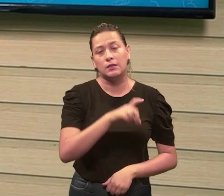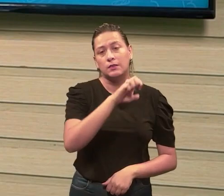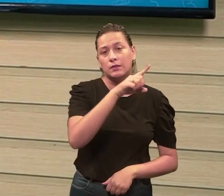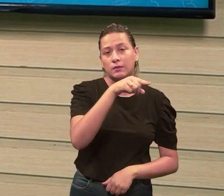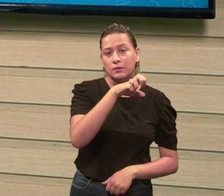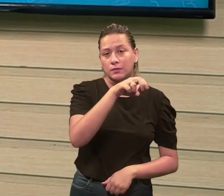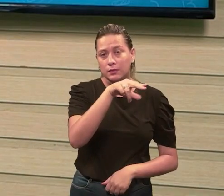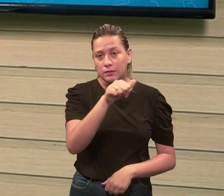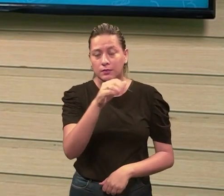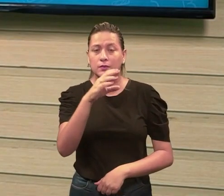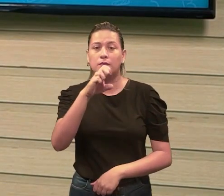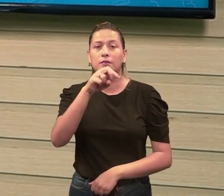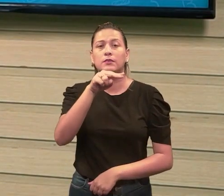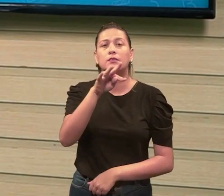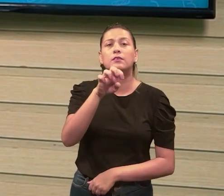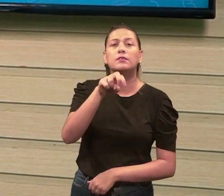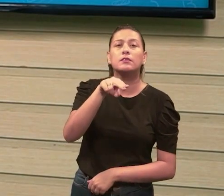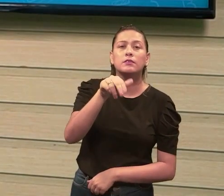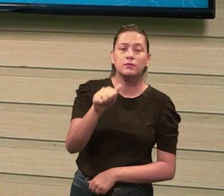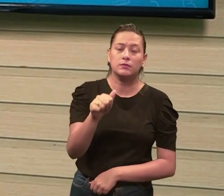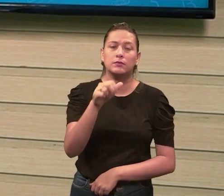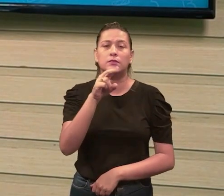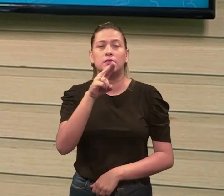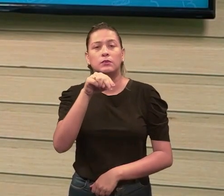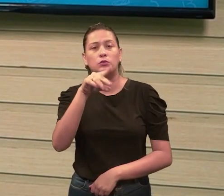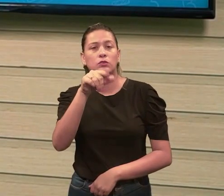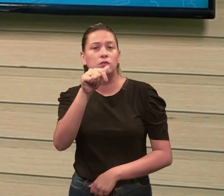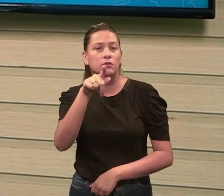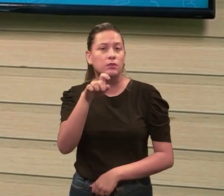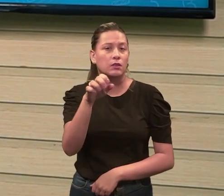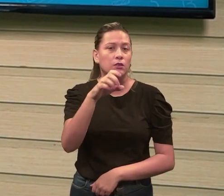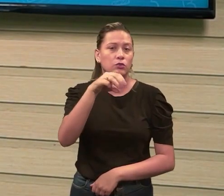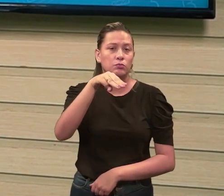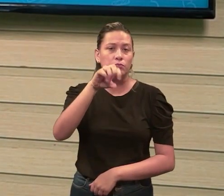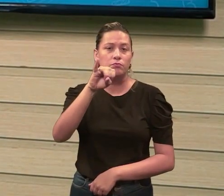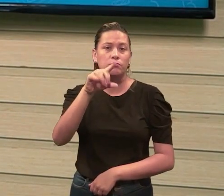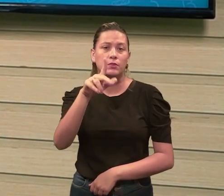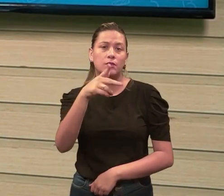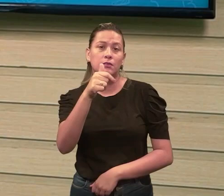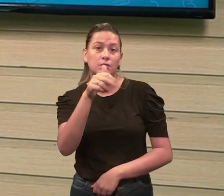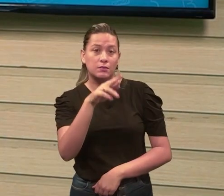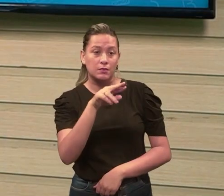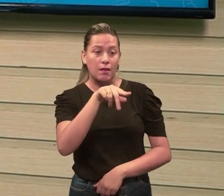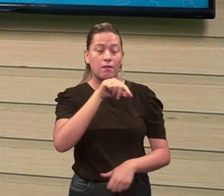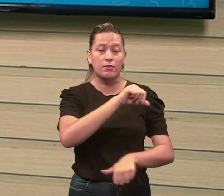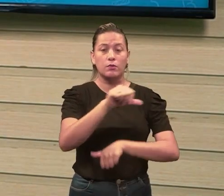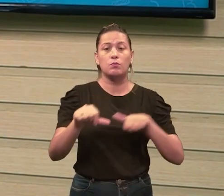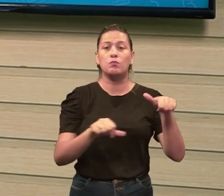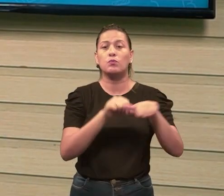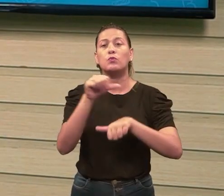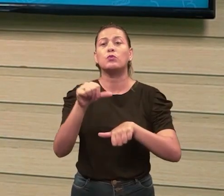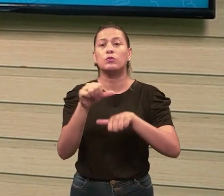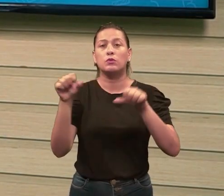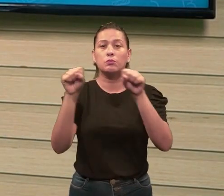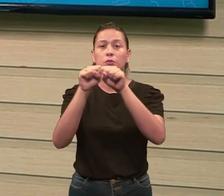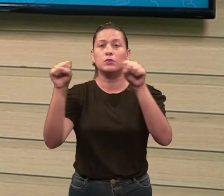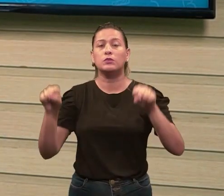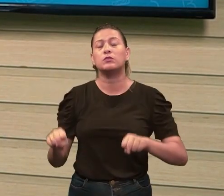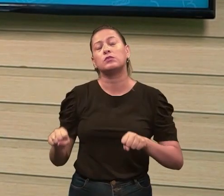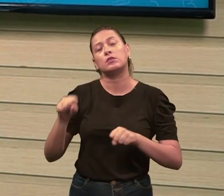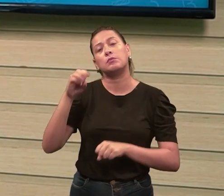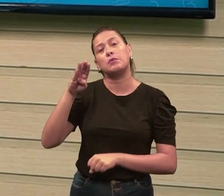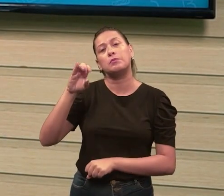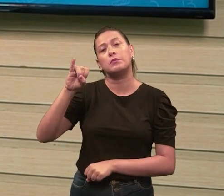dezenas, centenas, a unidade milhar, né? Em um sistema chamado binário,